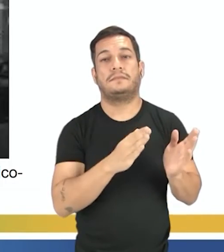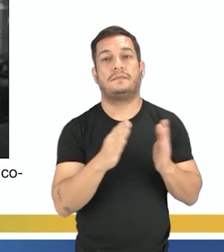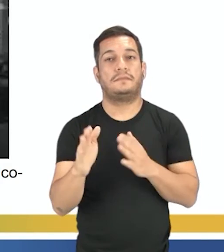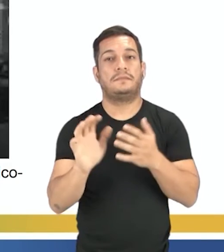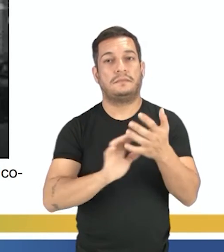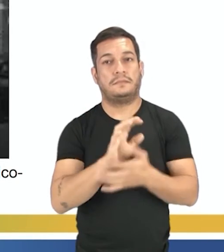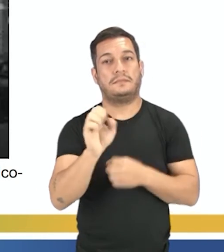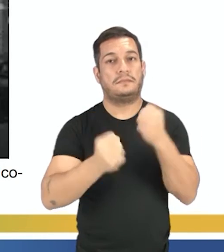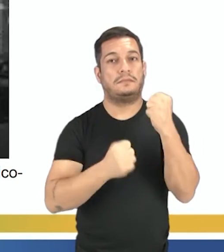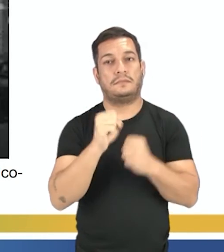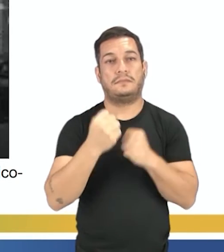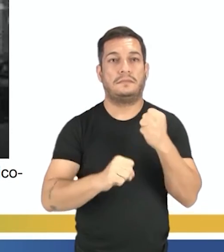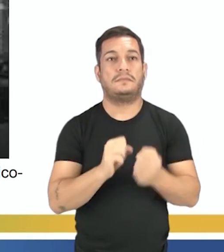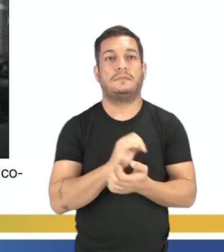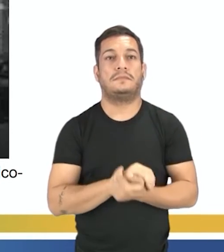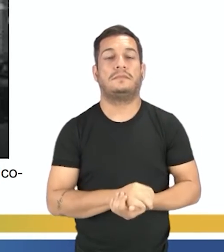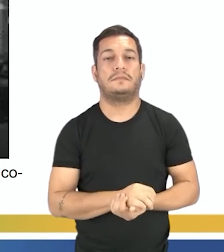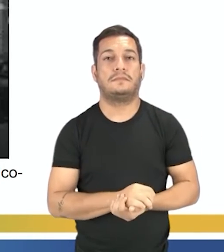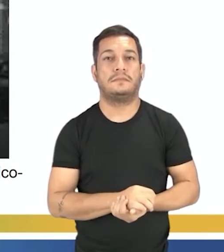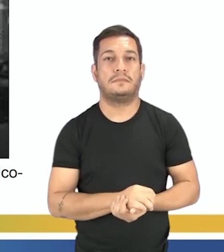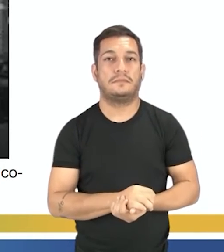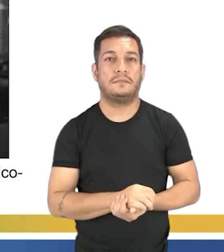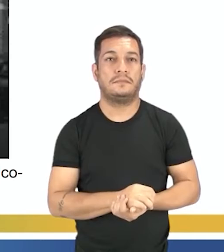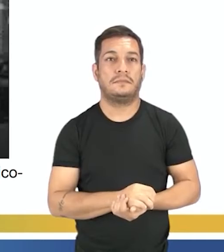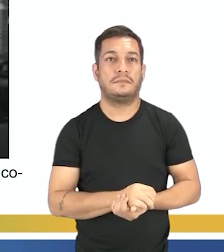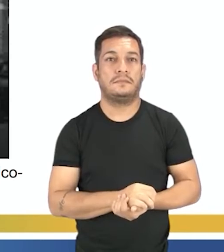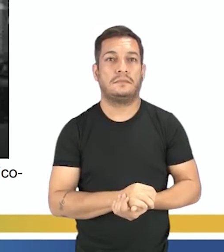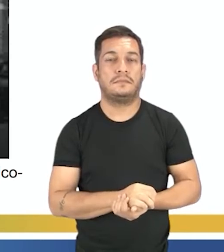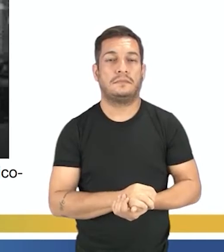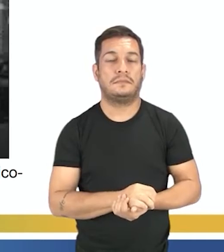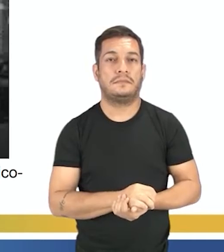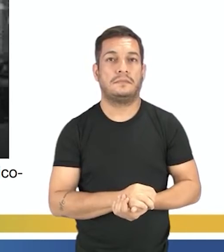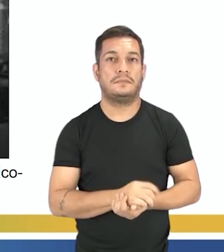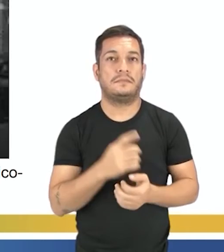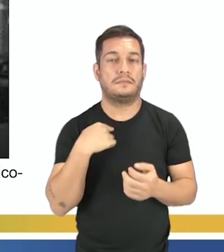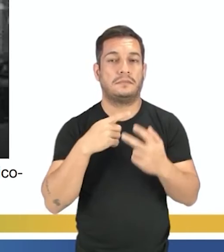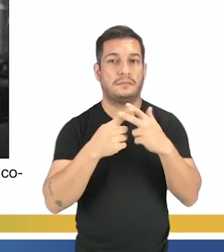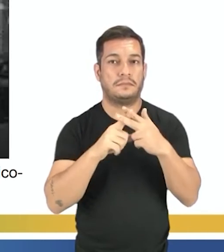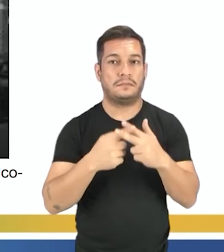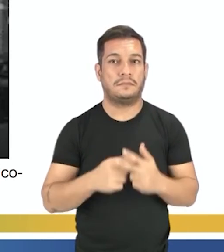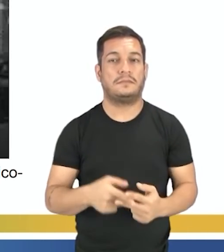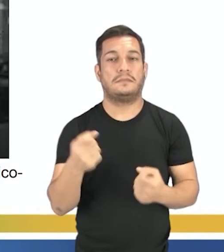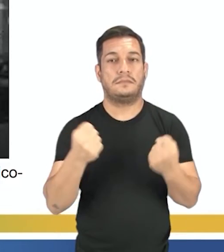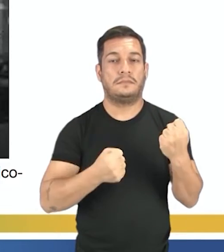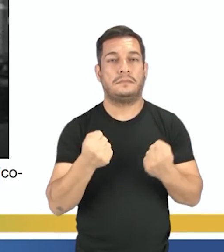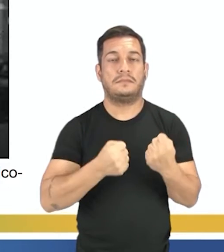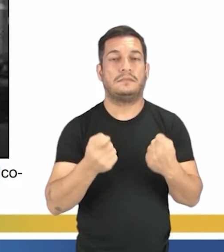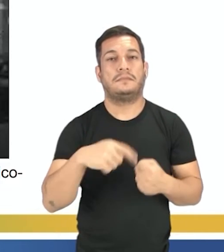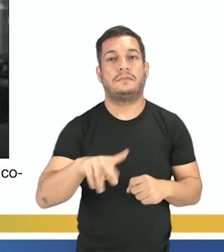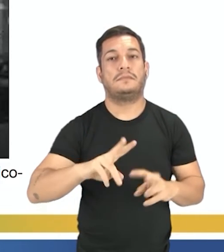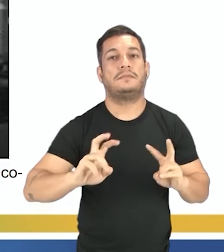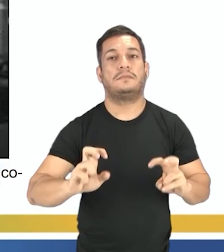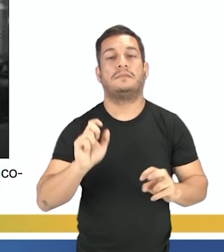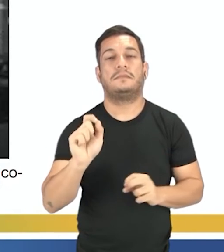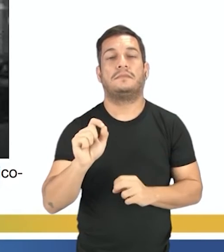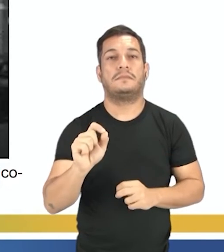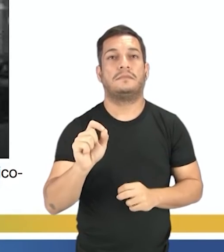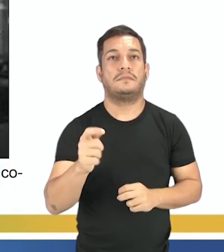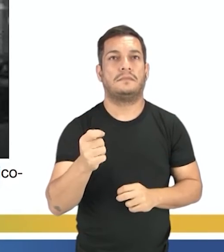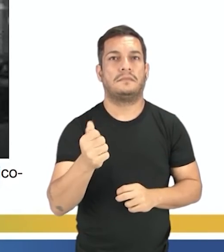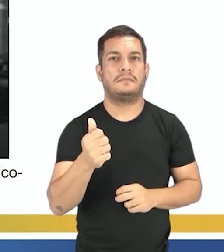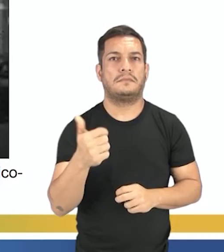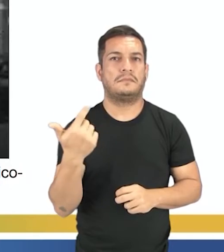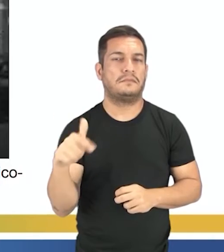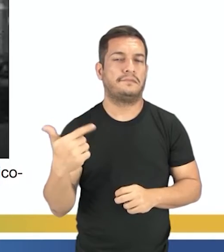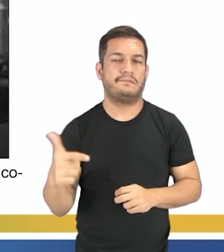Revolução Industrial. Uma montadora de veículo e você percebe que quase